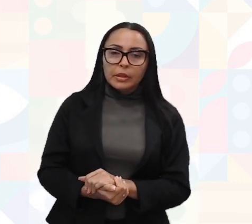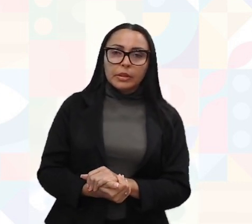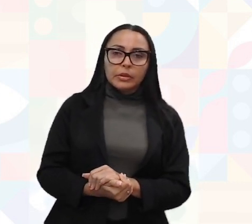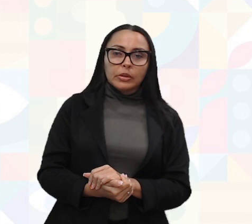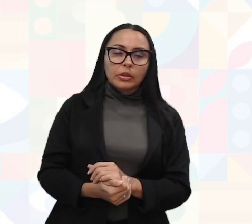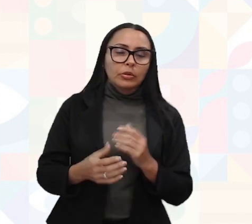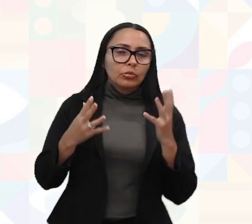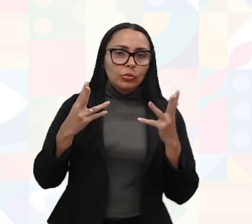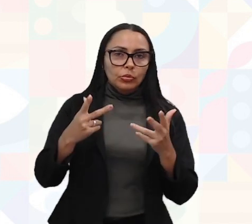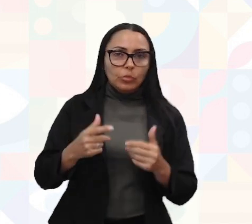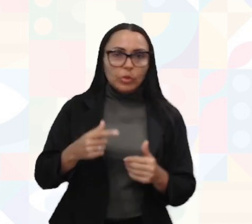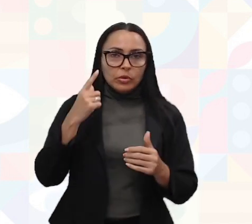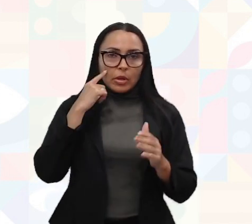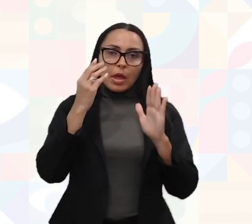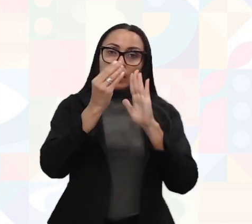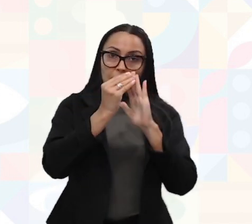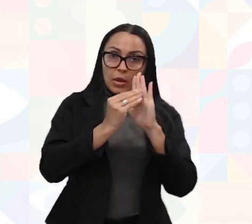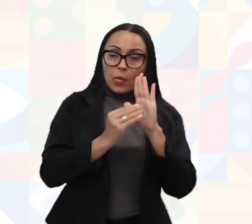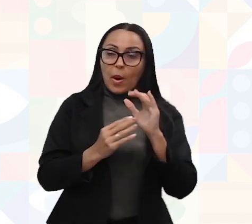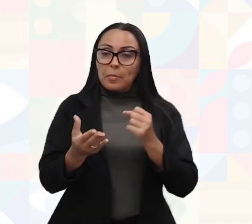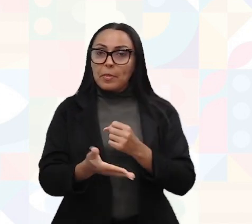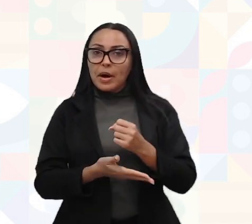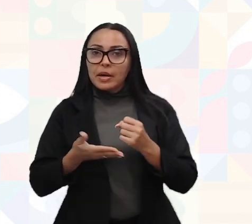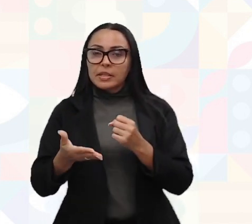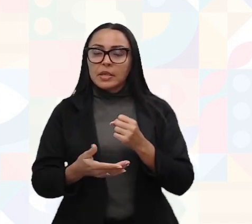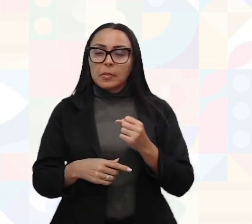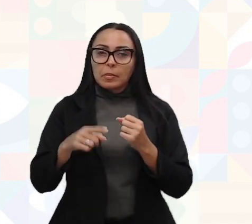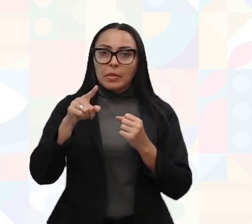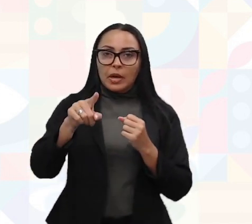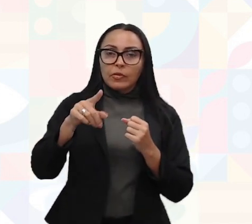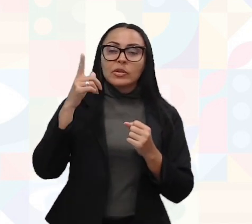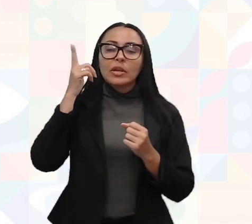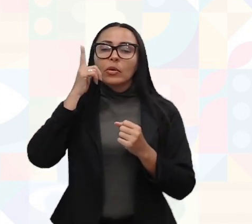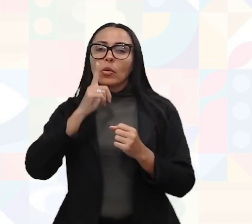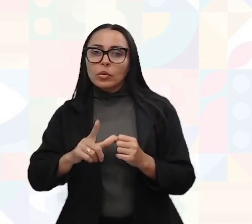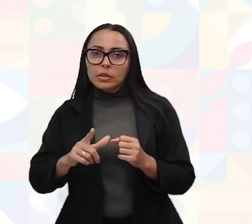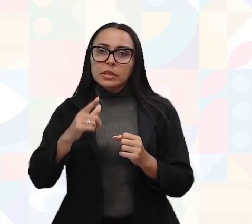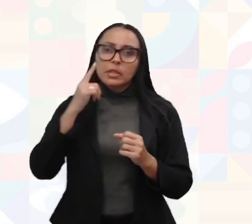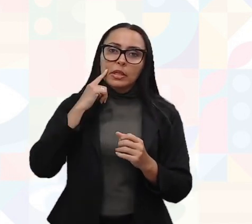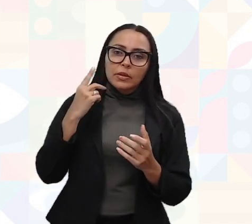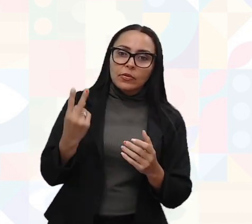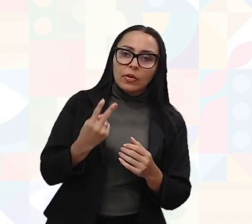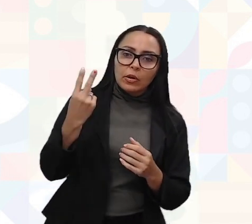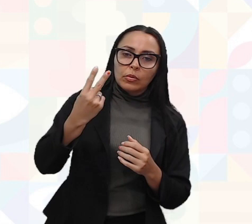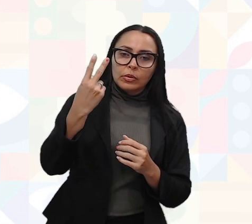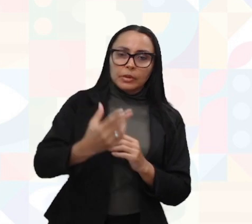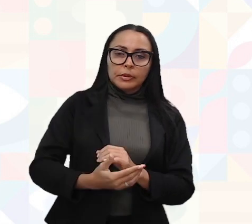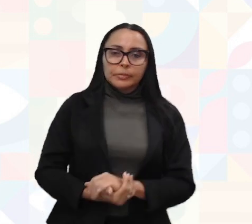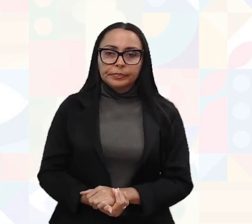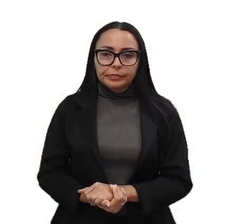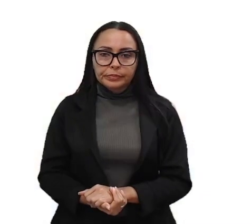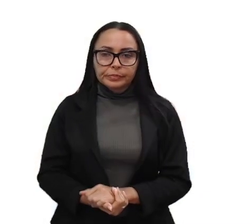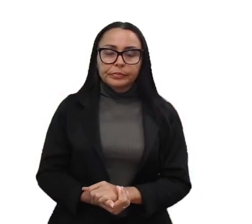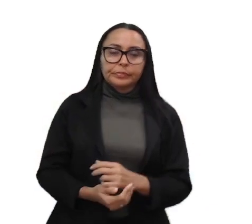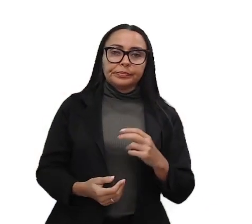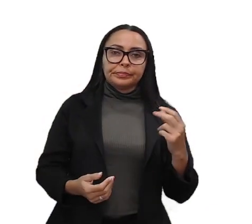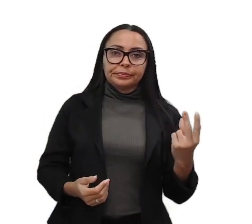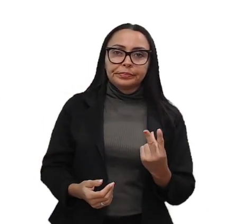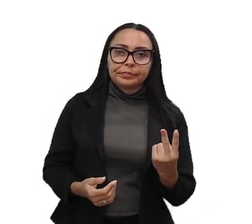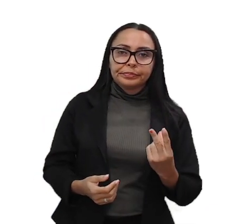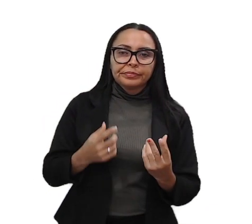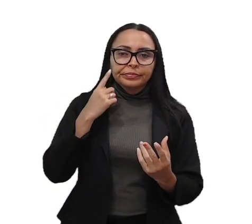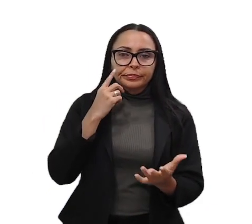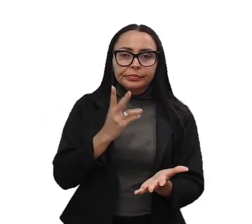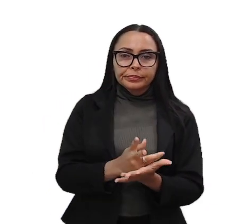tudo isso tem lá uma base para você realmente conseguir pegar os valores. E aí em ambos os casos, sempre